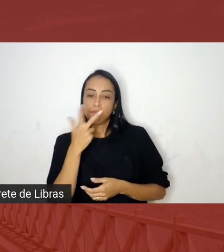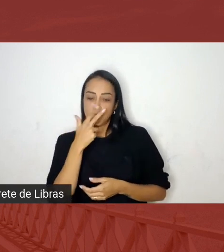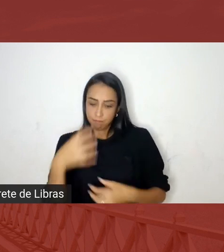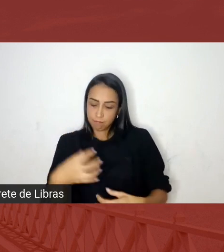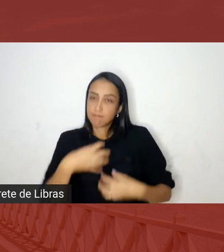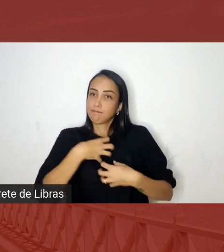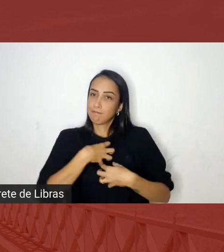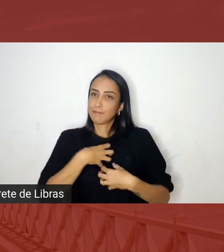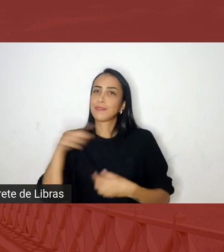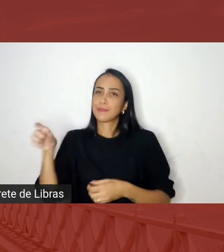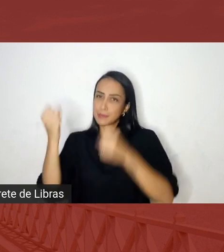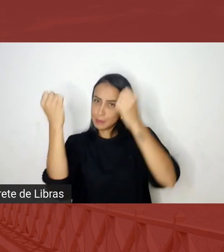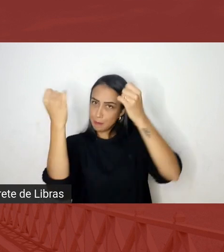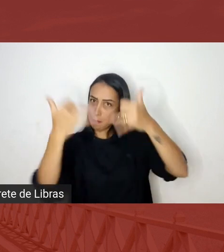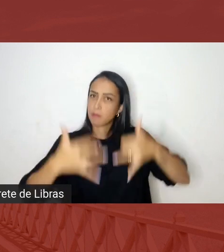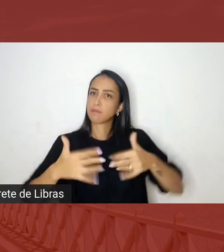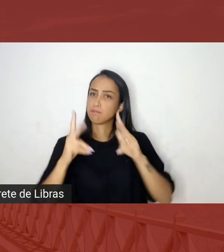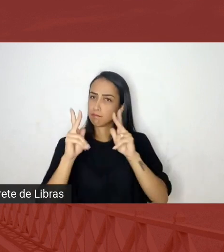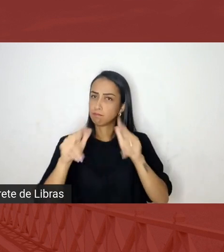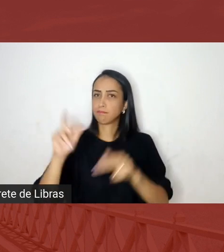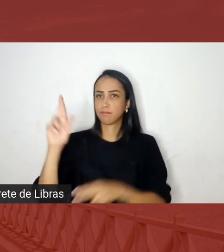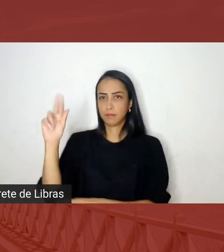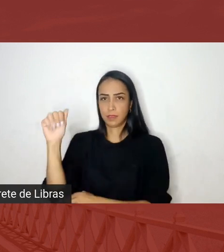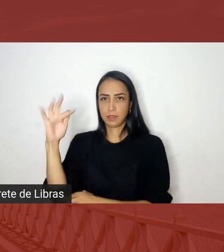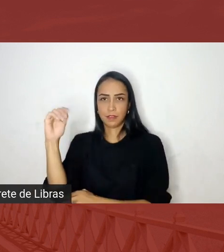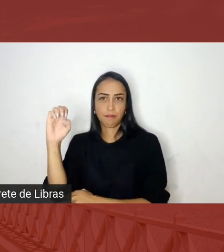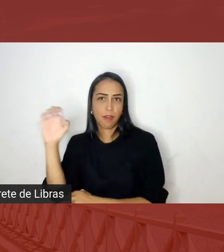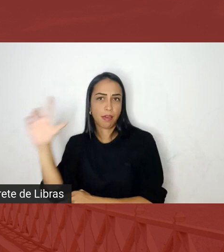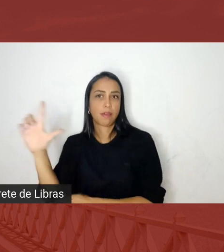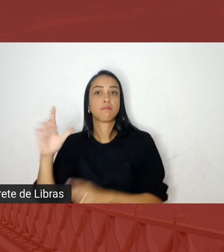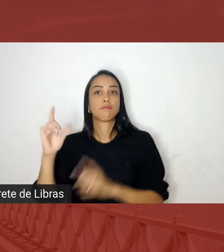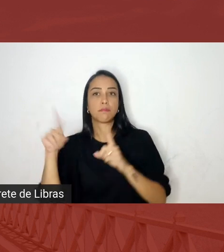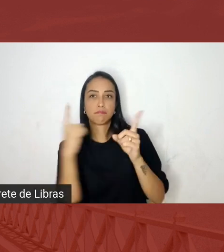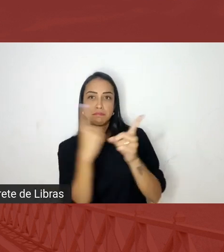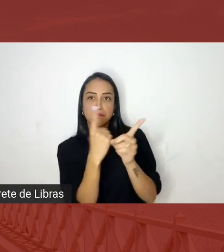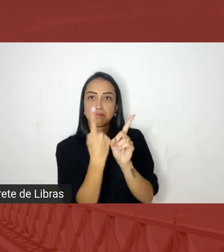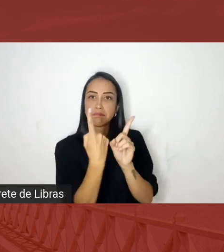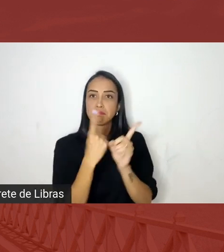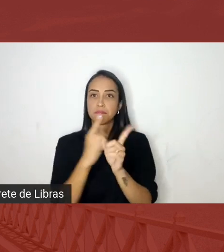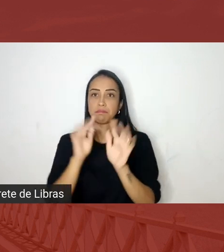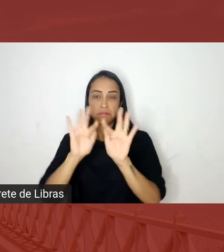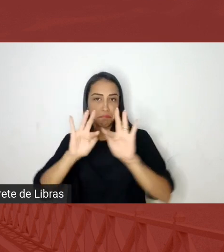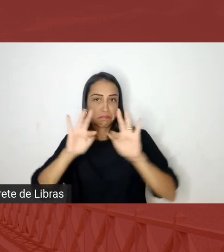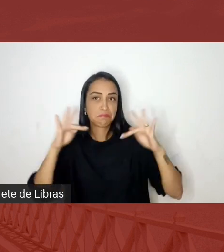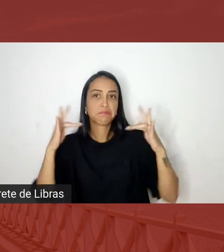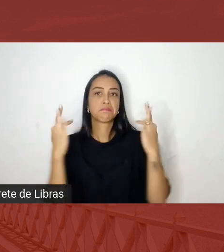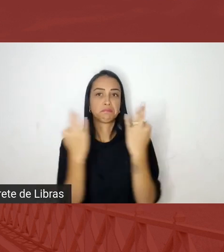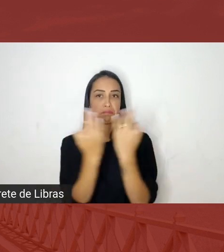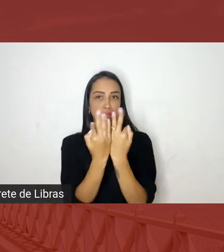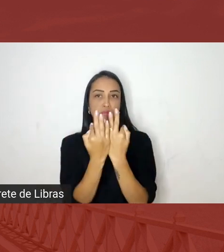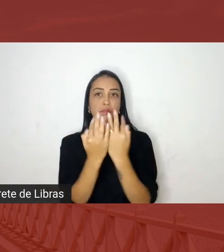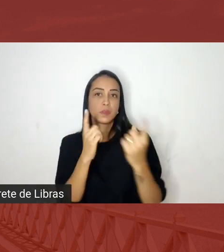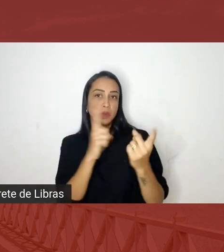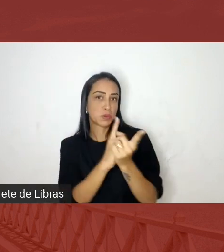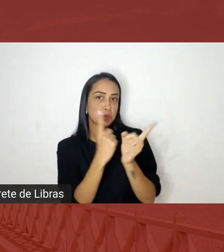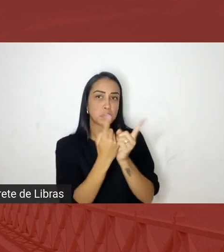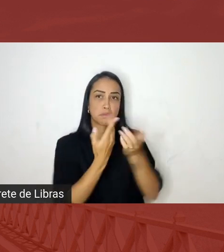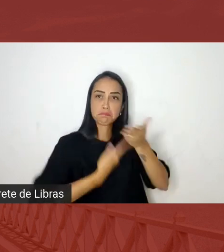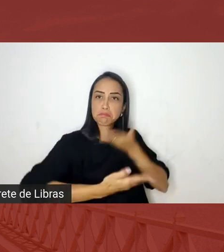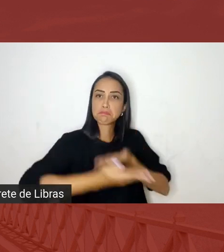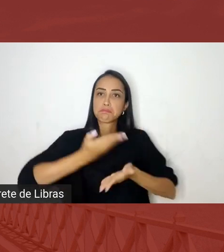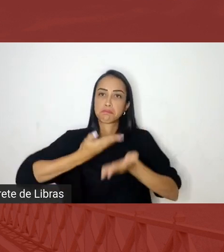Rafael desse encontro de famílias desse encontro de amigos né que